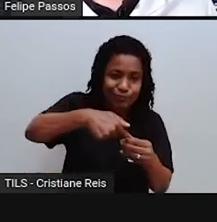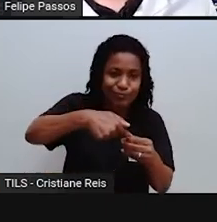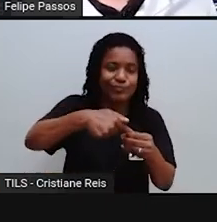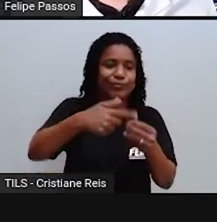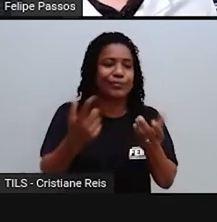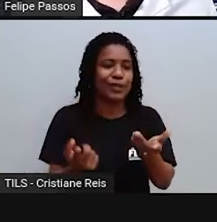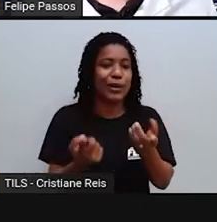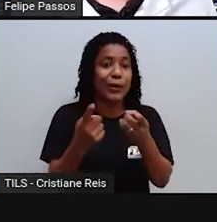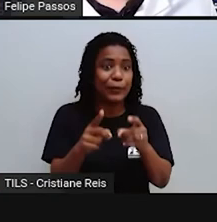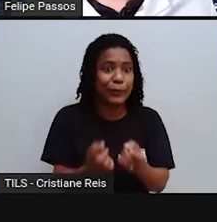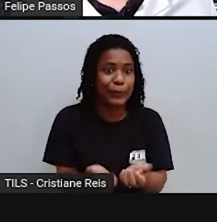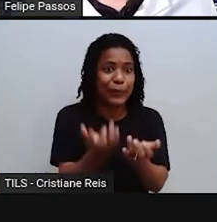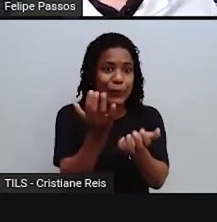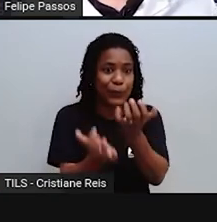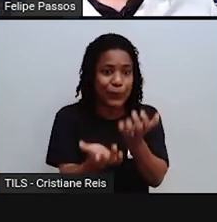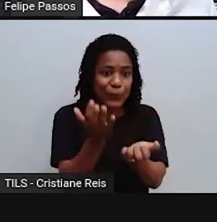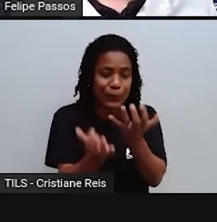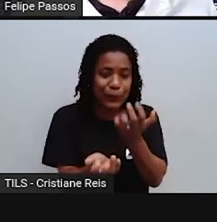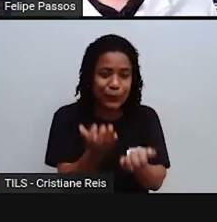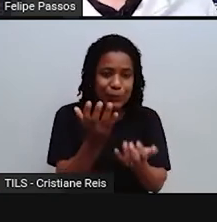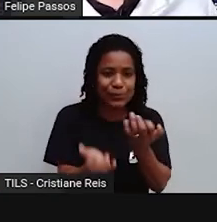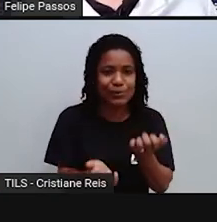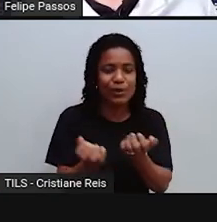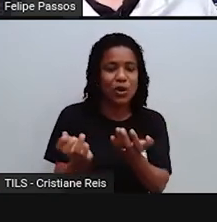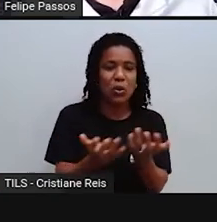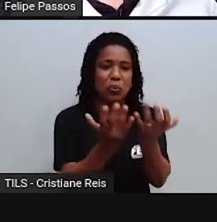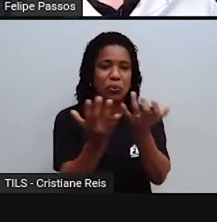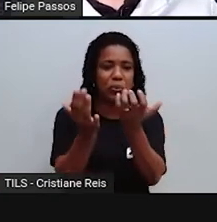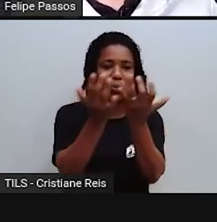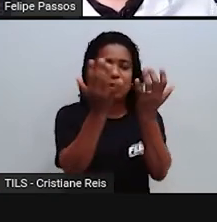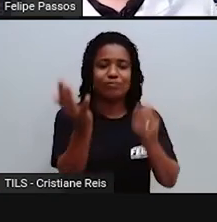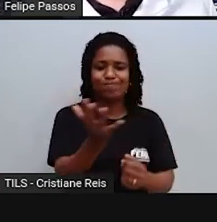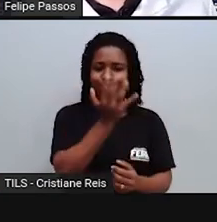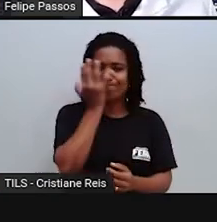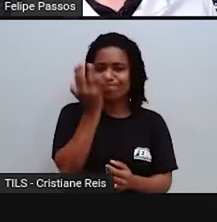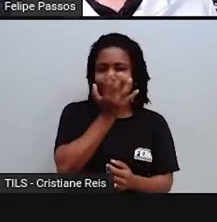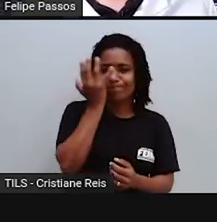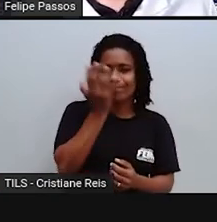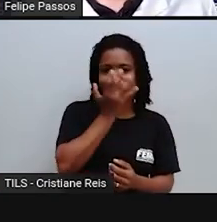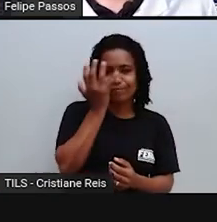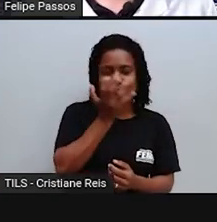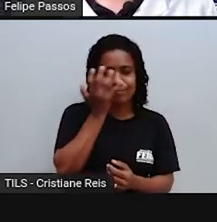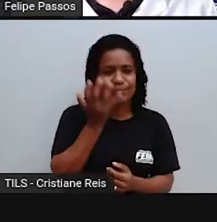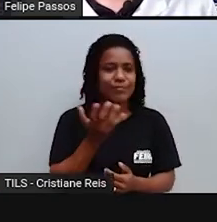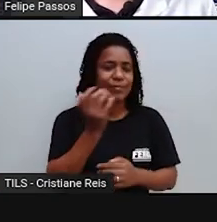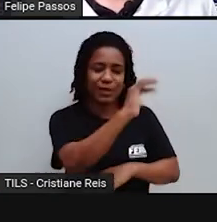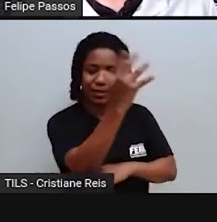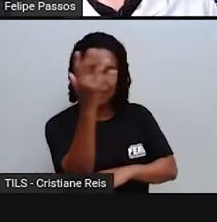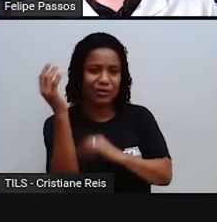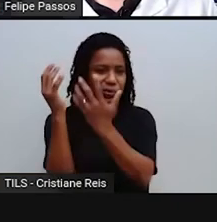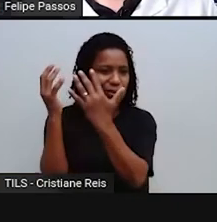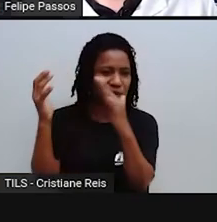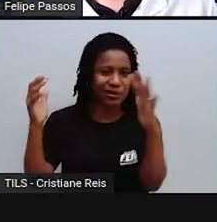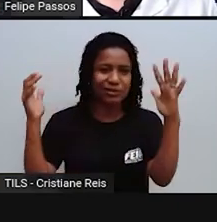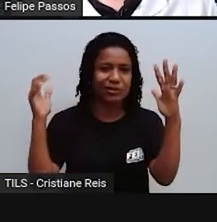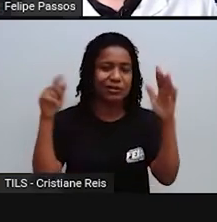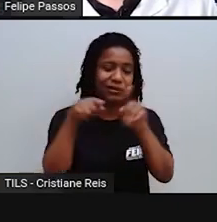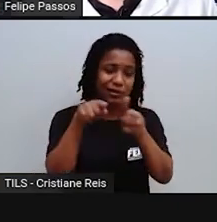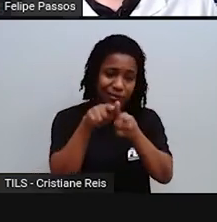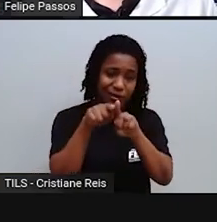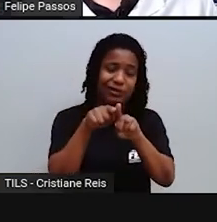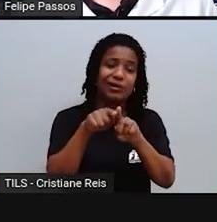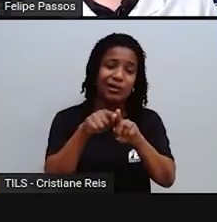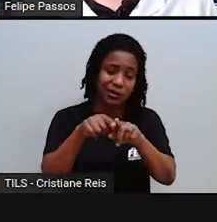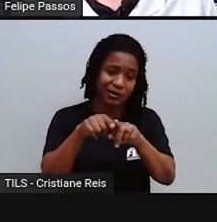acabando com a nossa natureza, poluindo a atmosfera, tirando recursos nas minas, então assim, a gente precisa